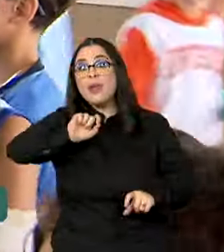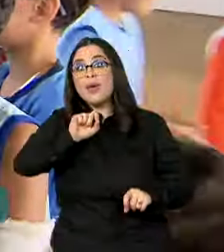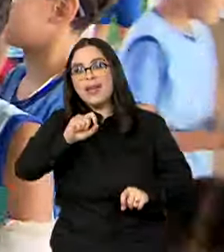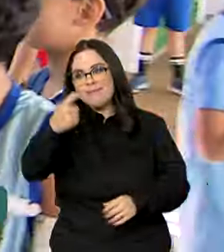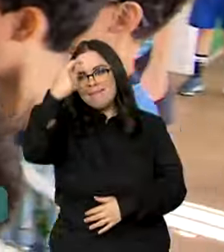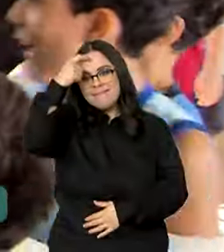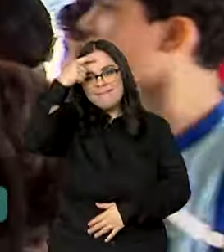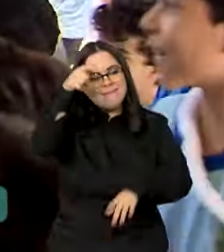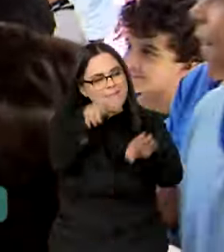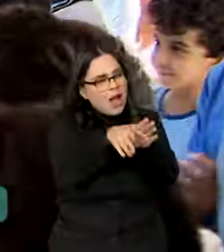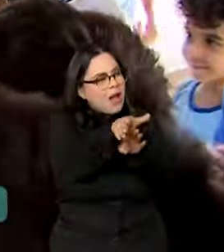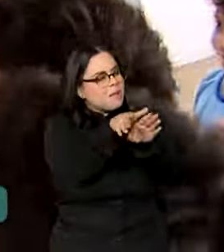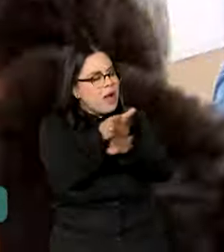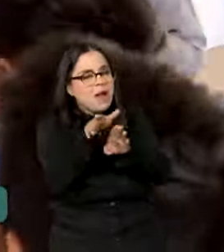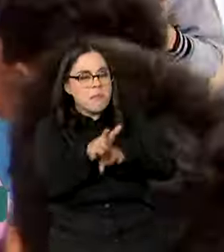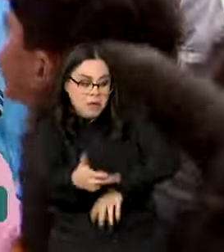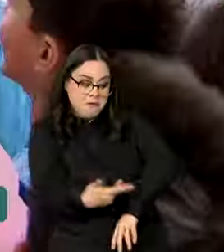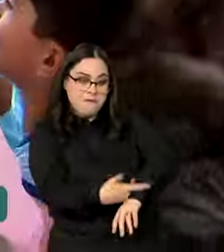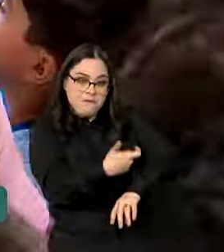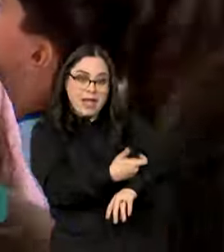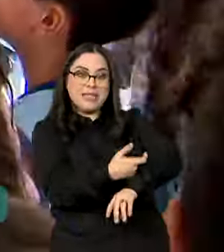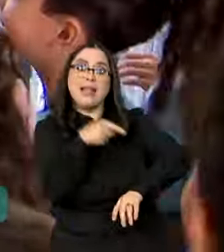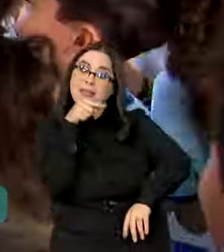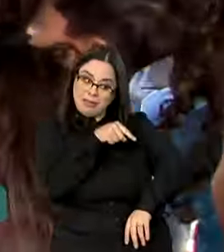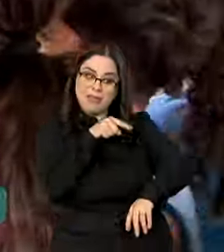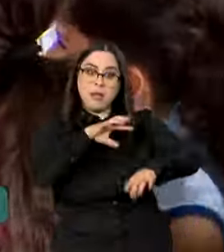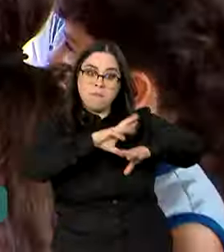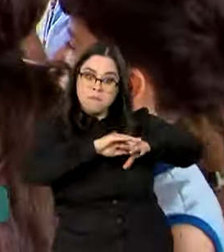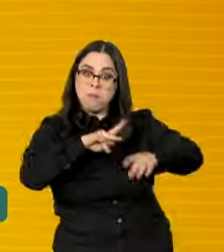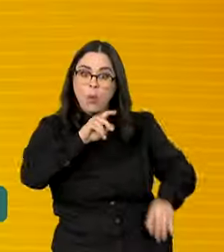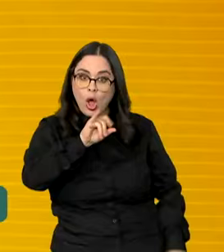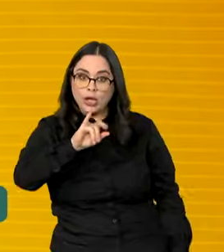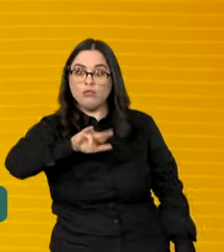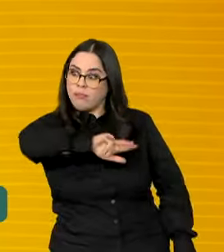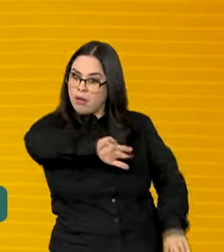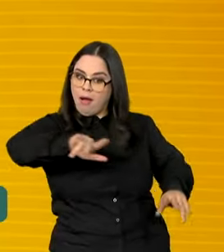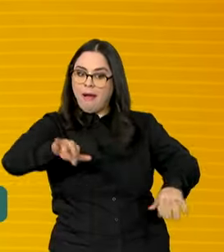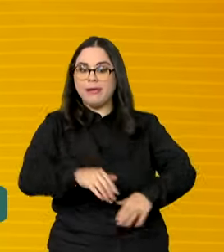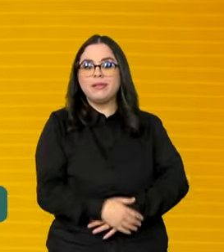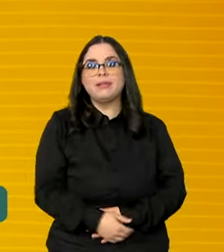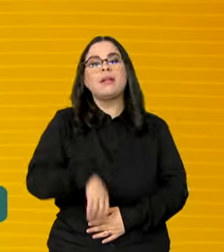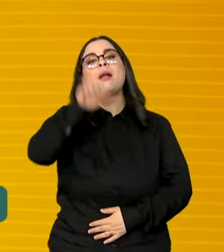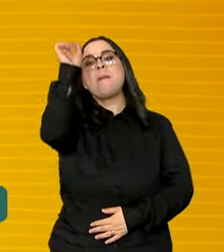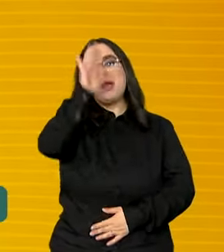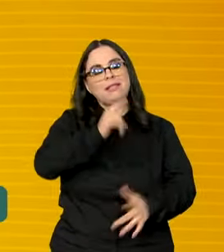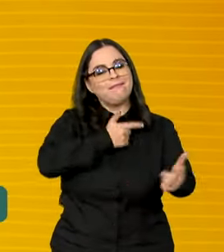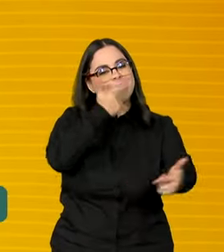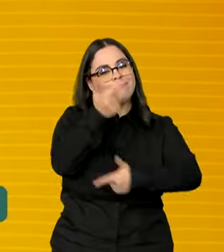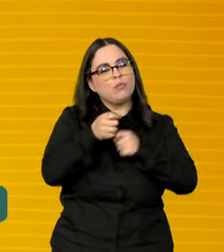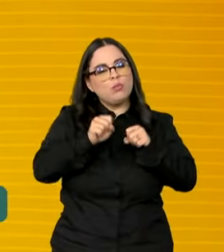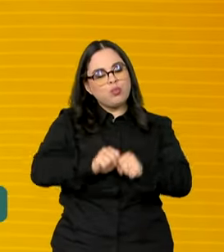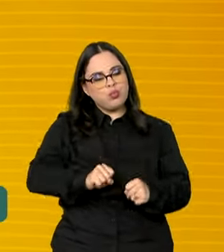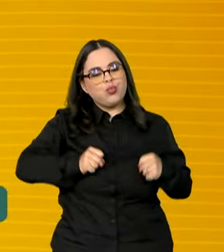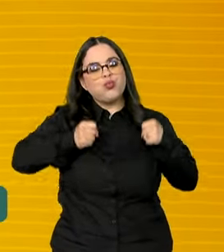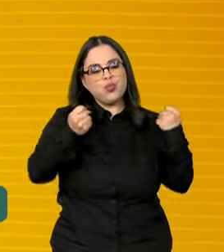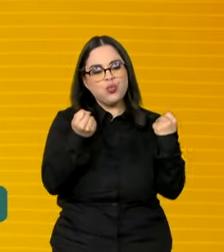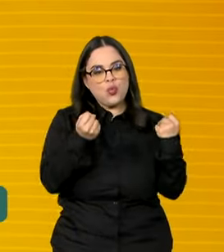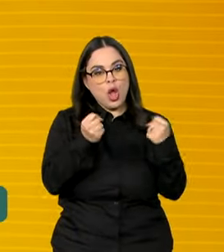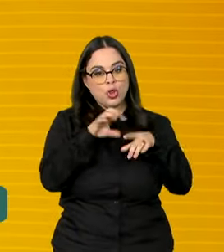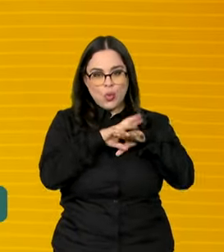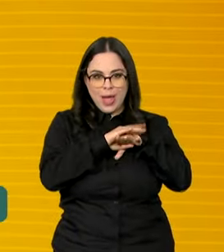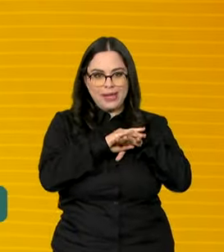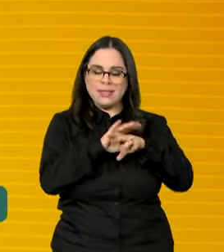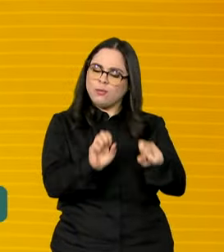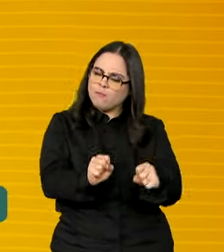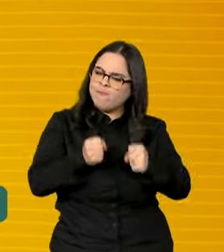conscientização da vacina contra essa e outras doenças. O Brasil fez um trabalho muito grande em cima dessa doença e